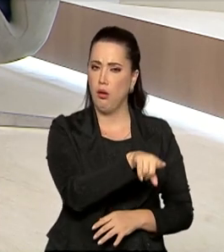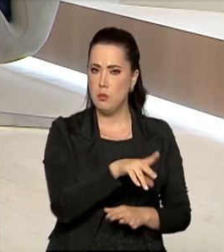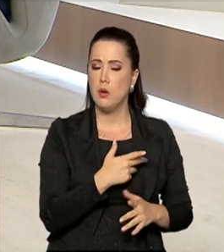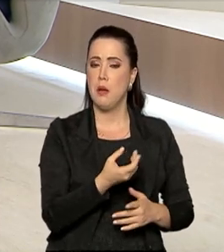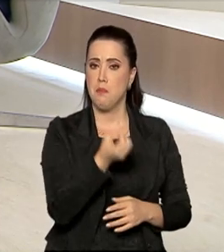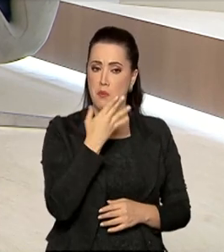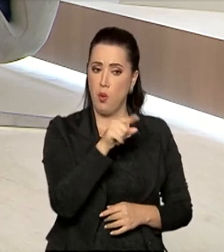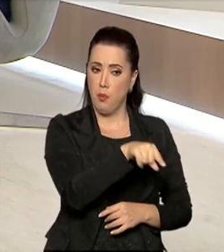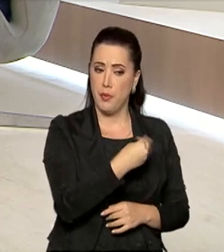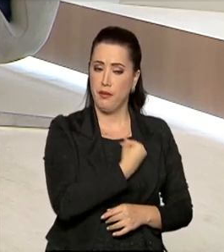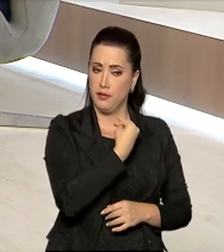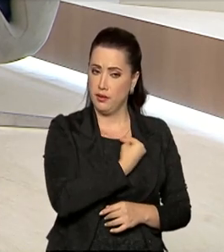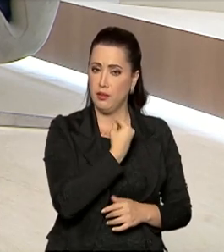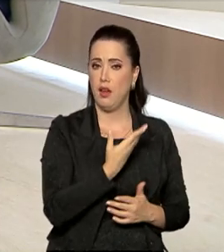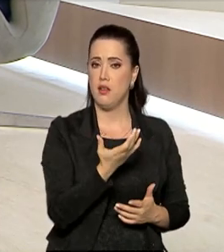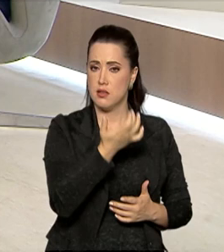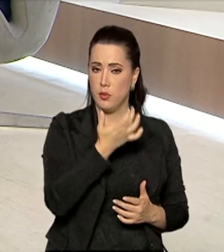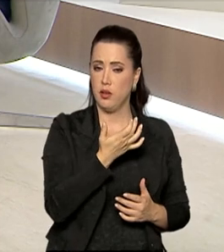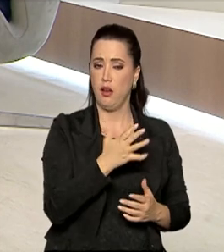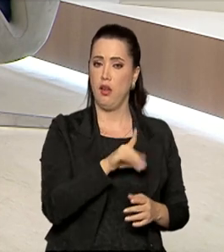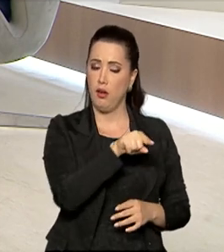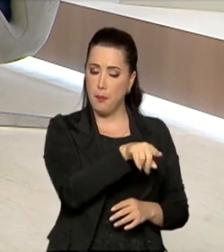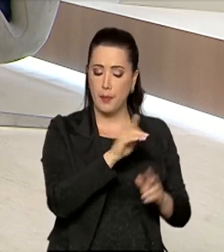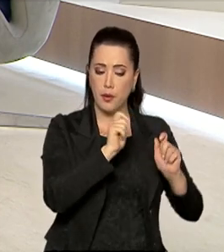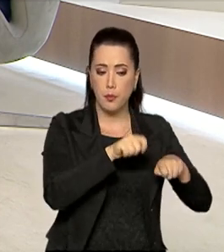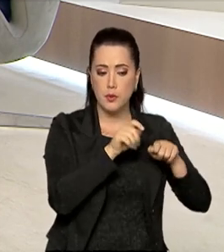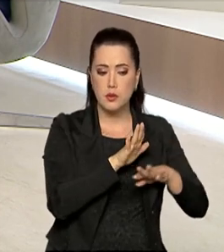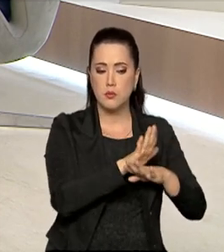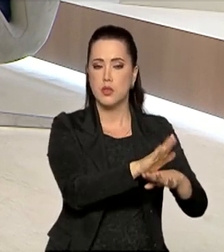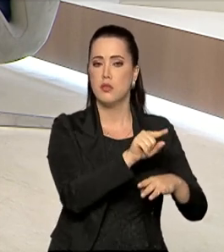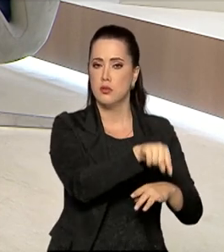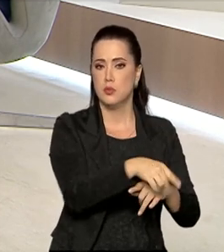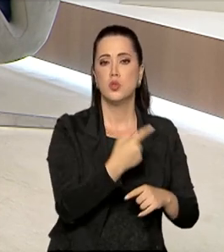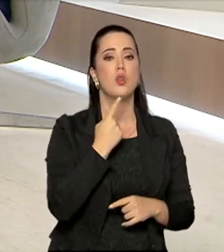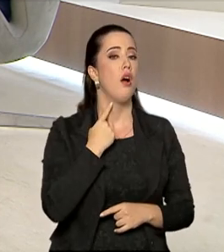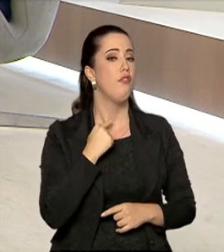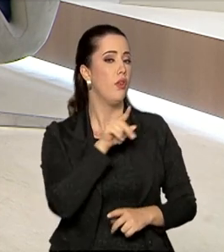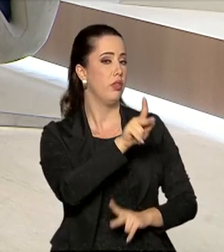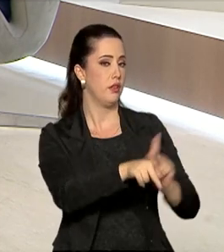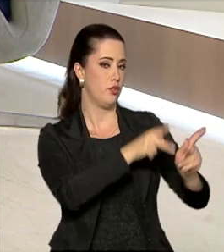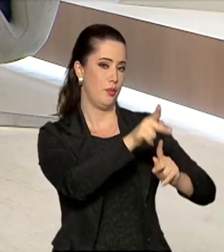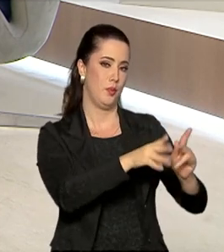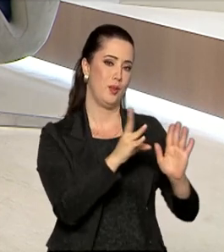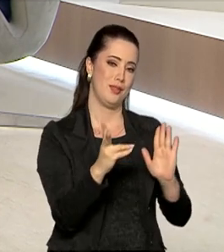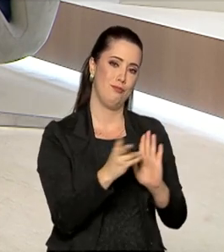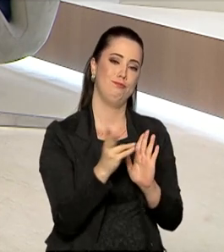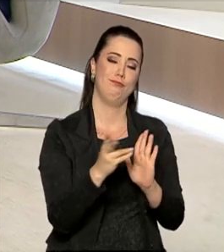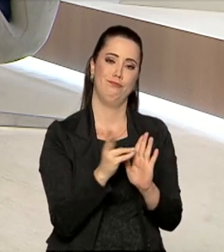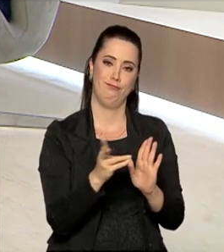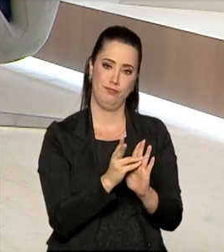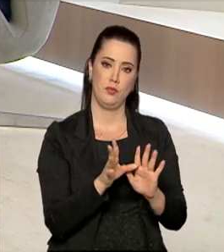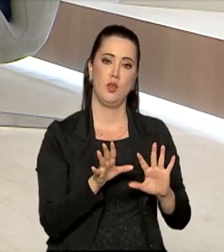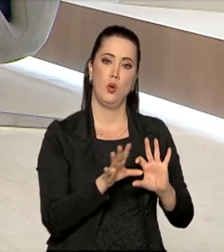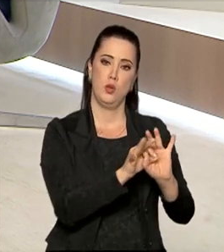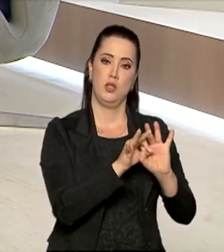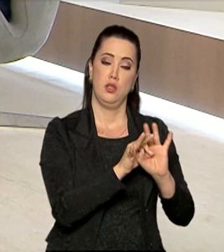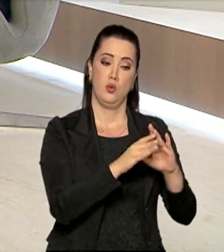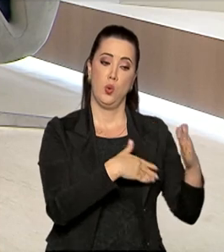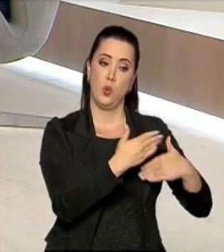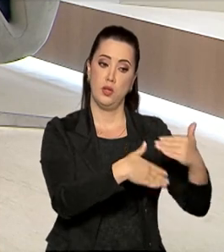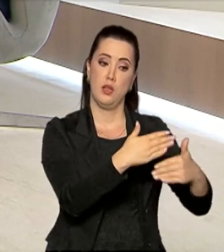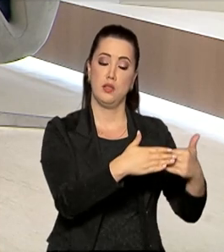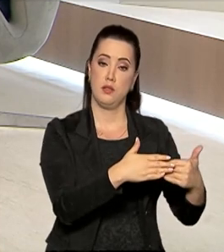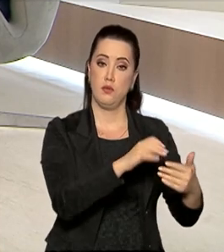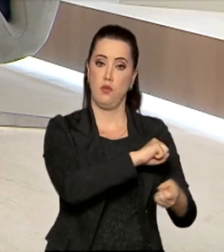indígenas. Muito pelo contrário, é feito para compor o interesse do indígena com o desenvolvimento